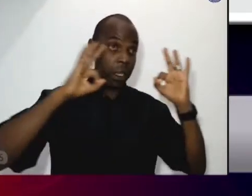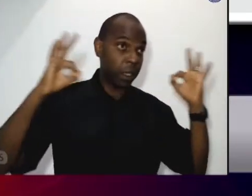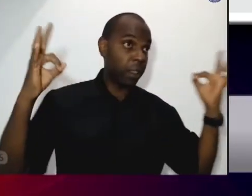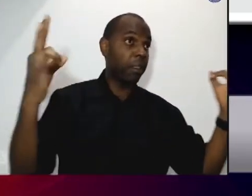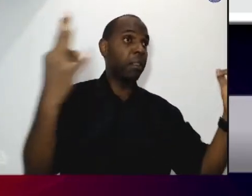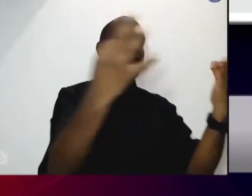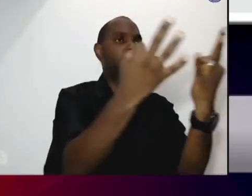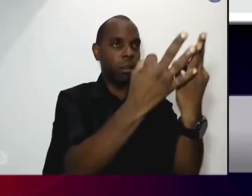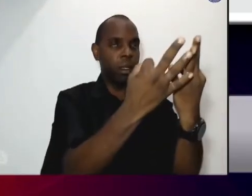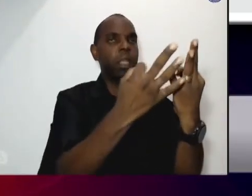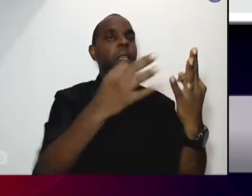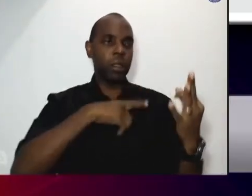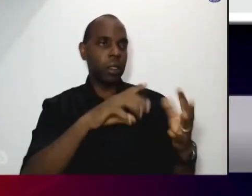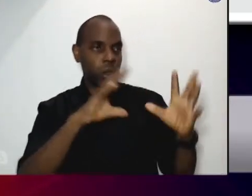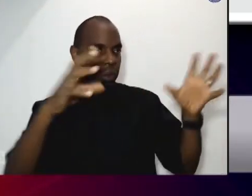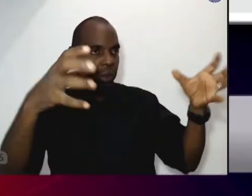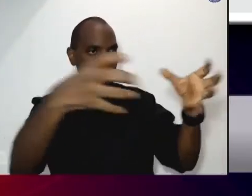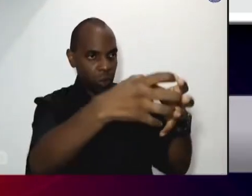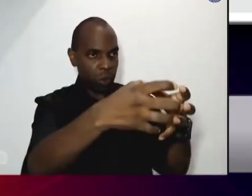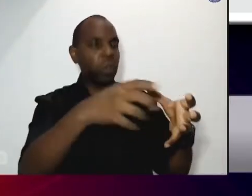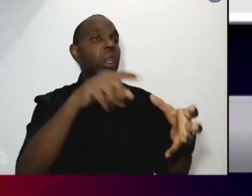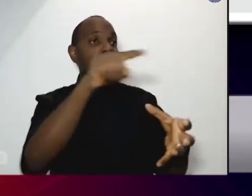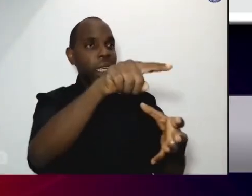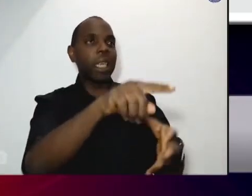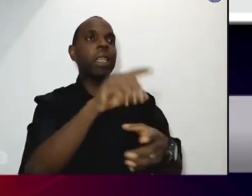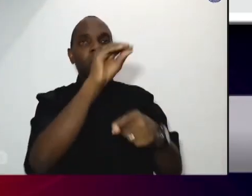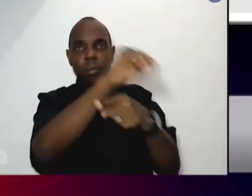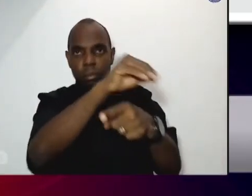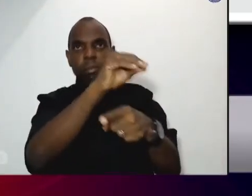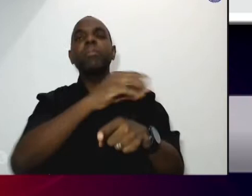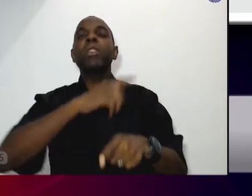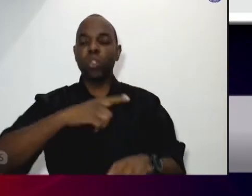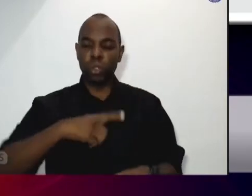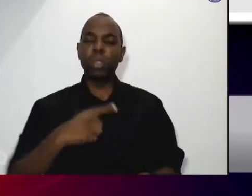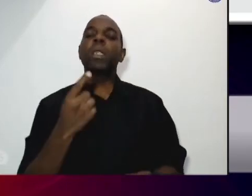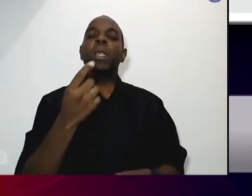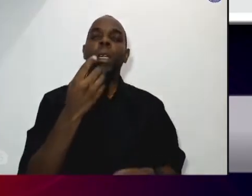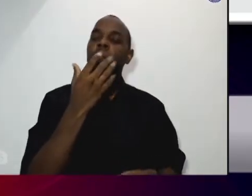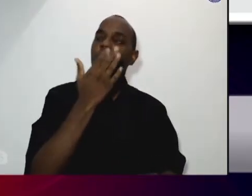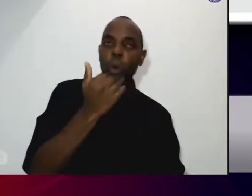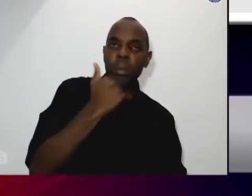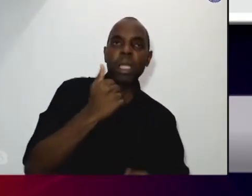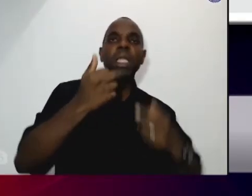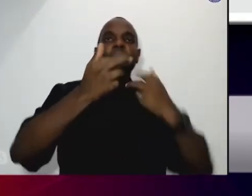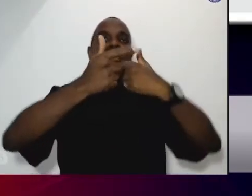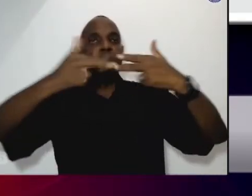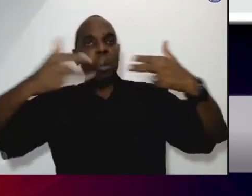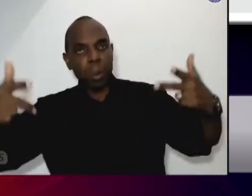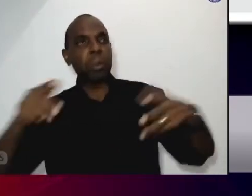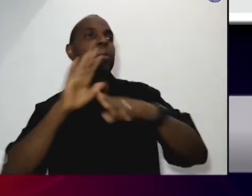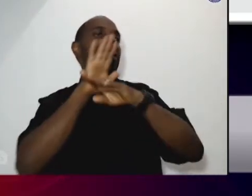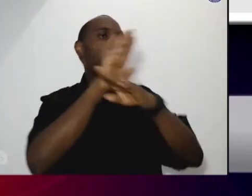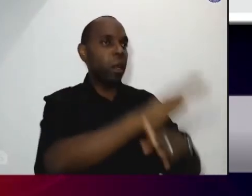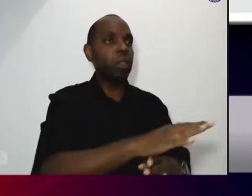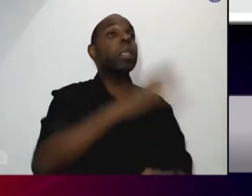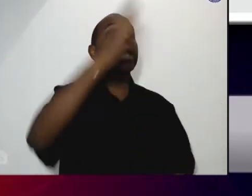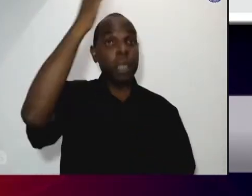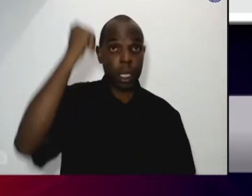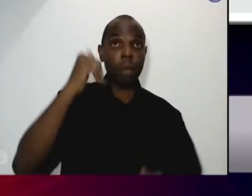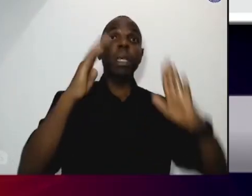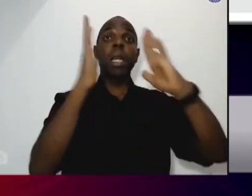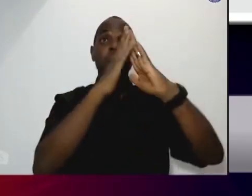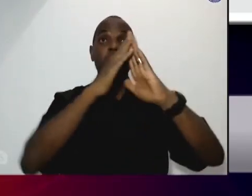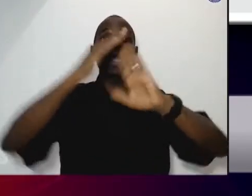assistida passe em fome ou necessidade. Olhamos de perto todas as famílias, sabemos onde moram, o que